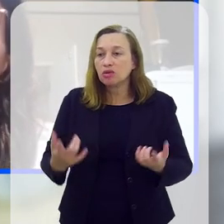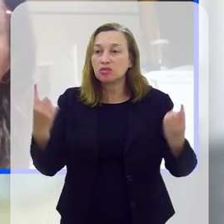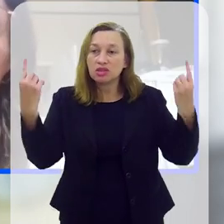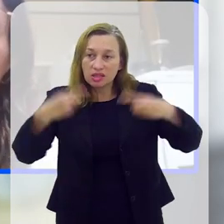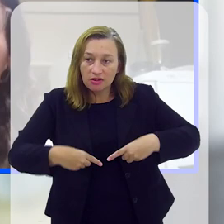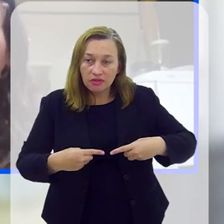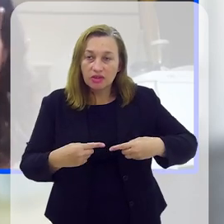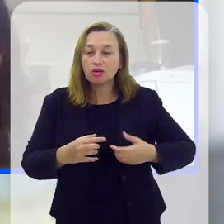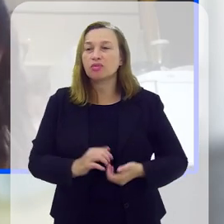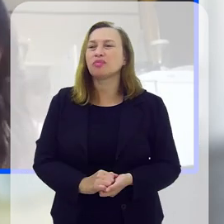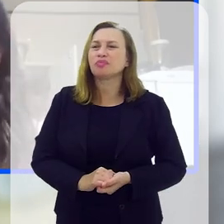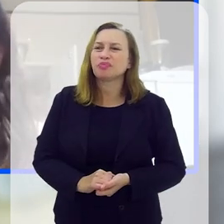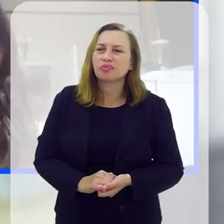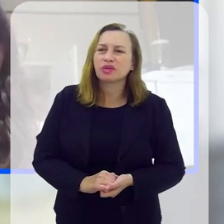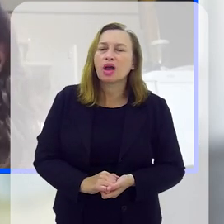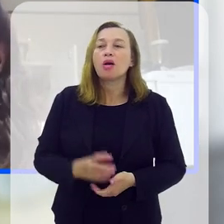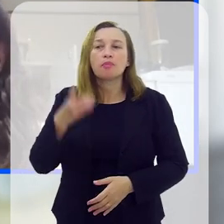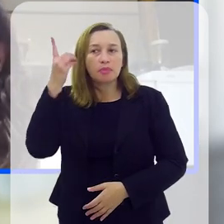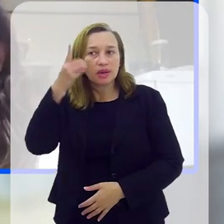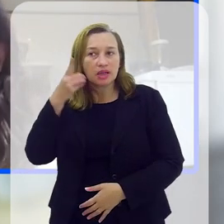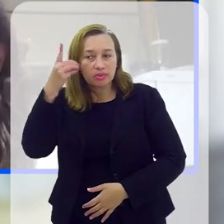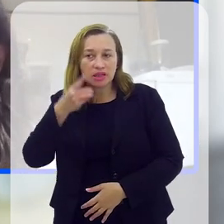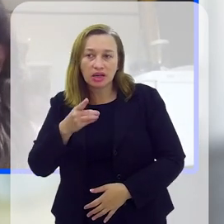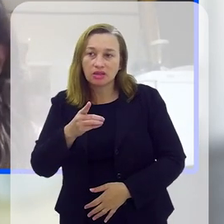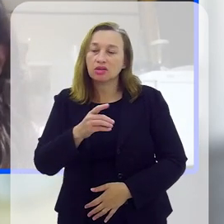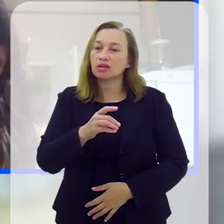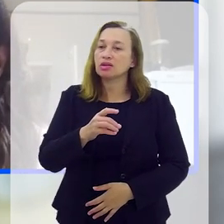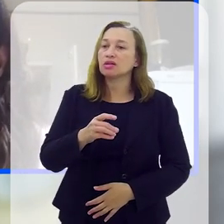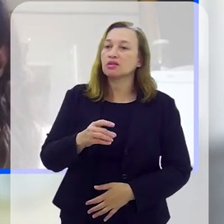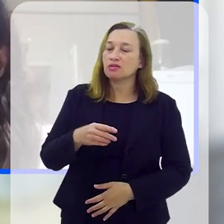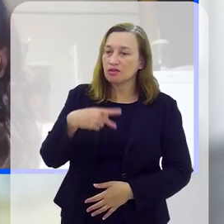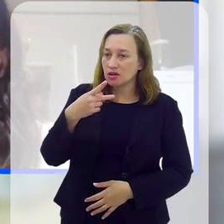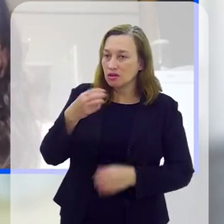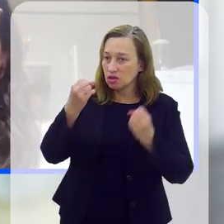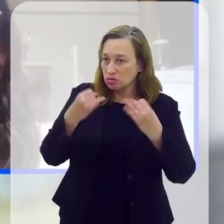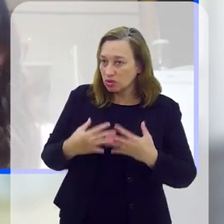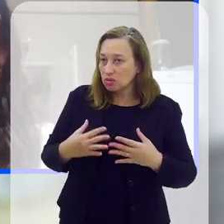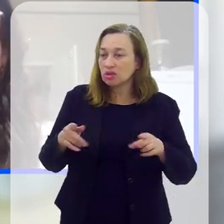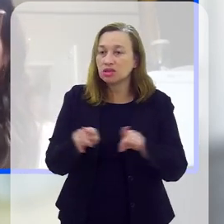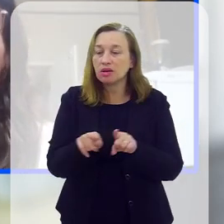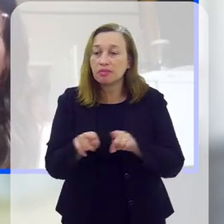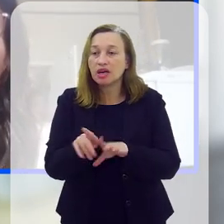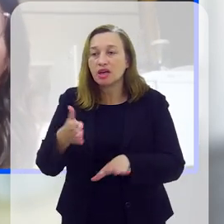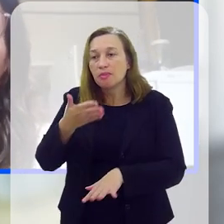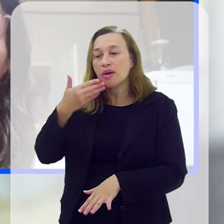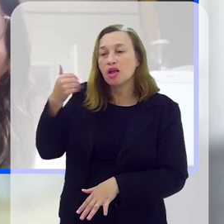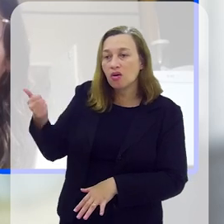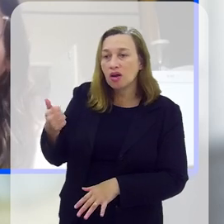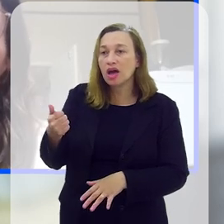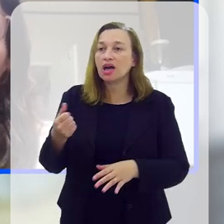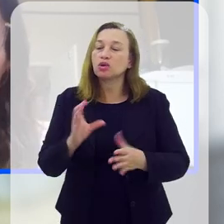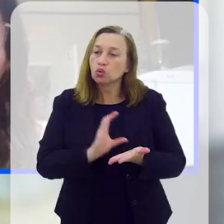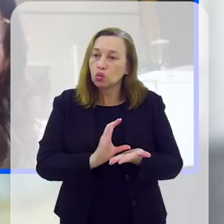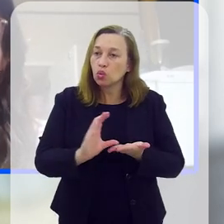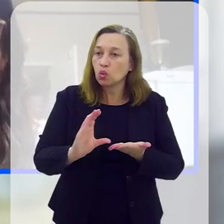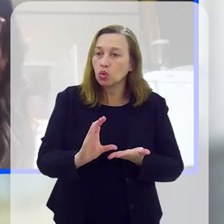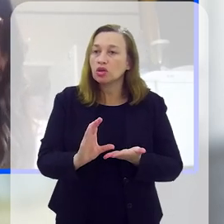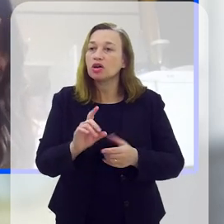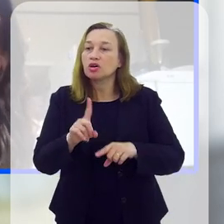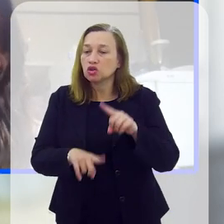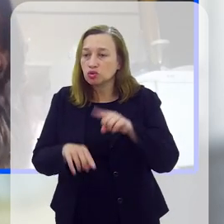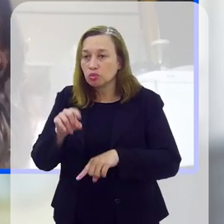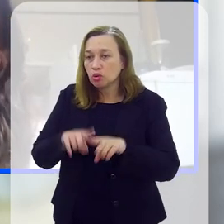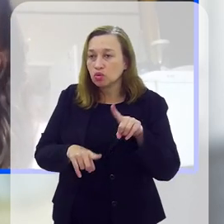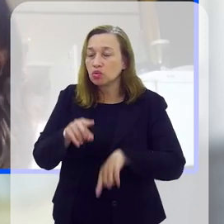desafio e o desafio dos recursos, como foi dito bem pela deputada, o desafio sempre de que haja melhoria de nossos